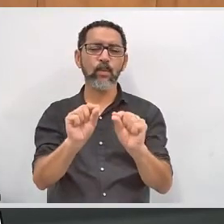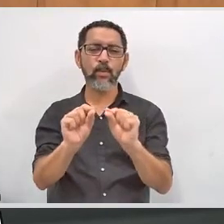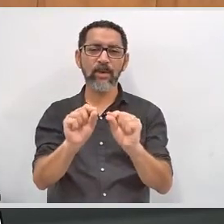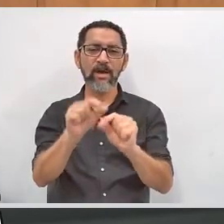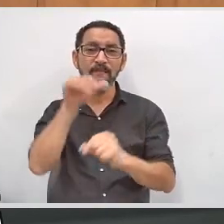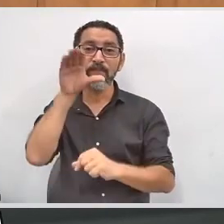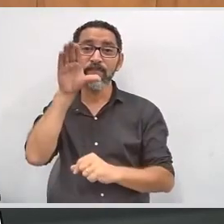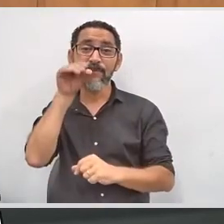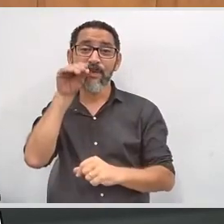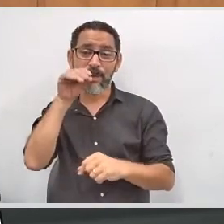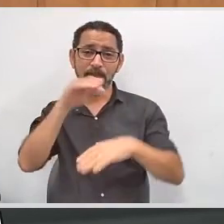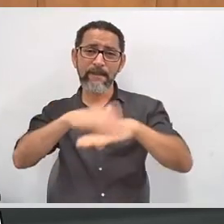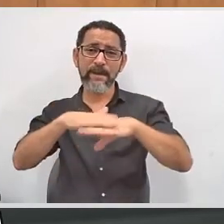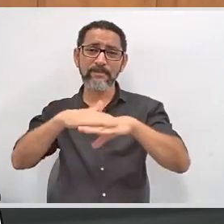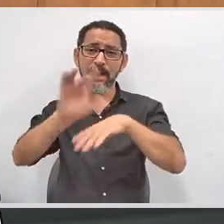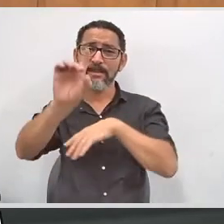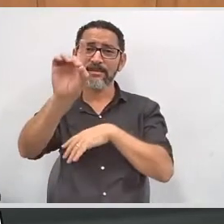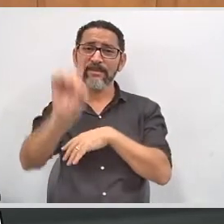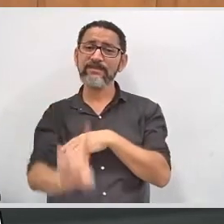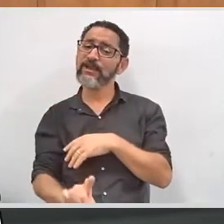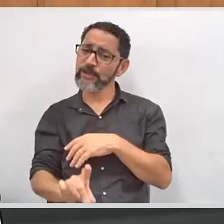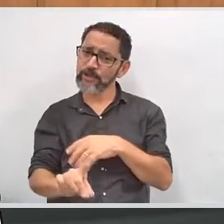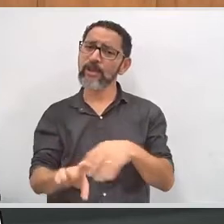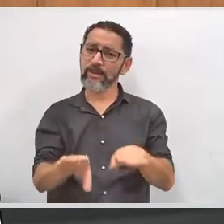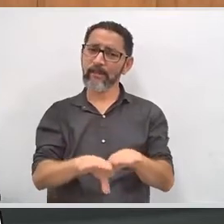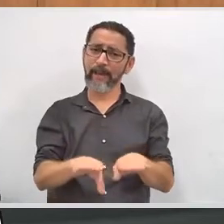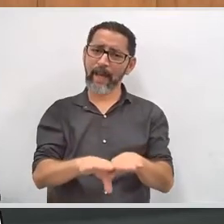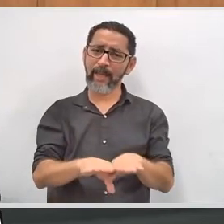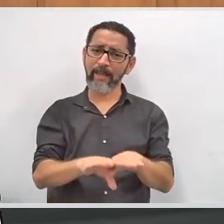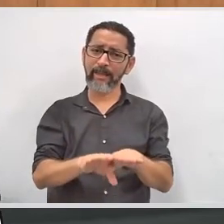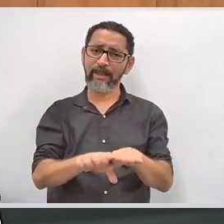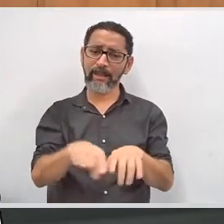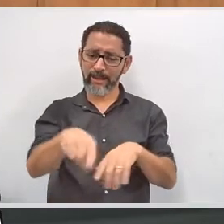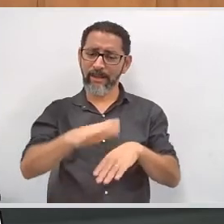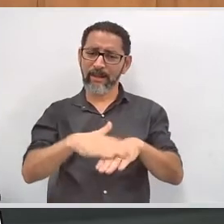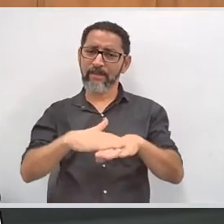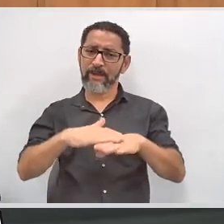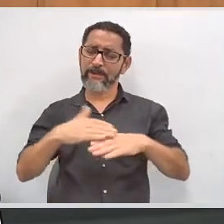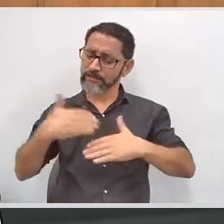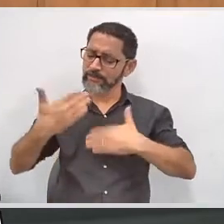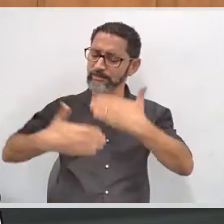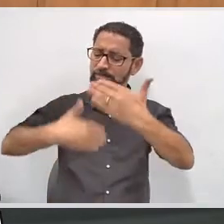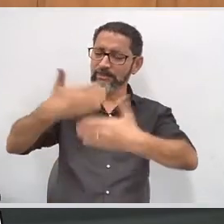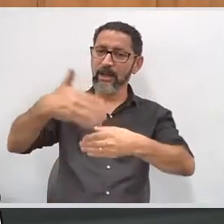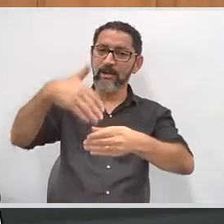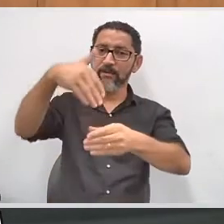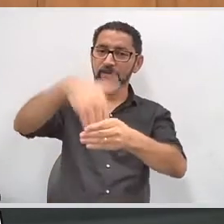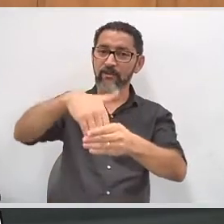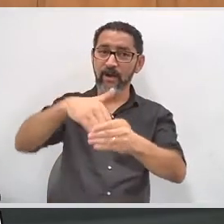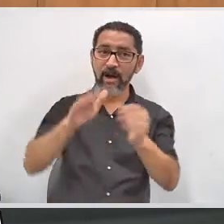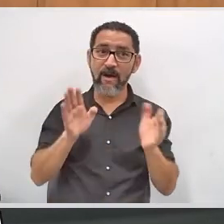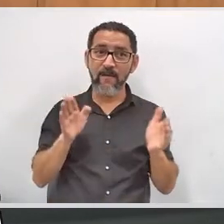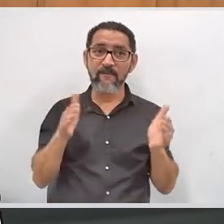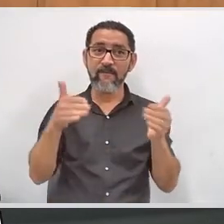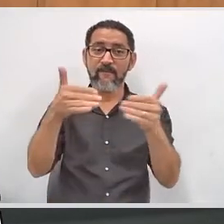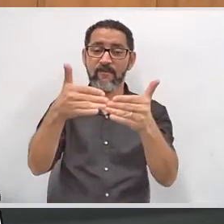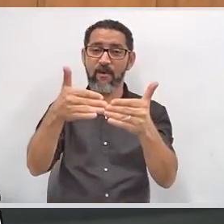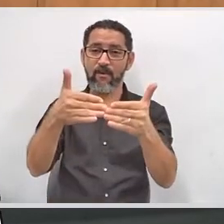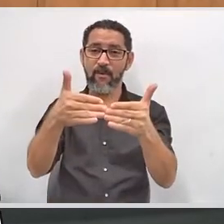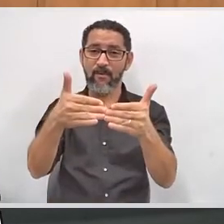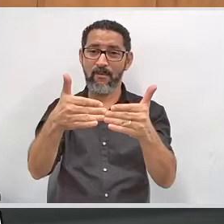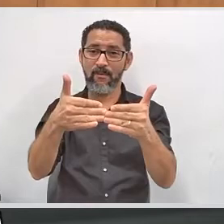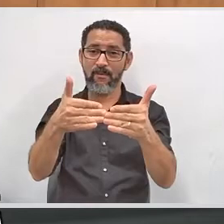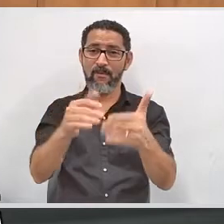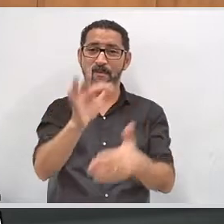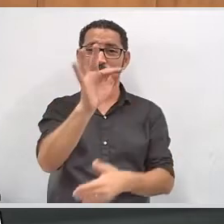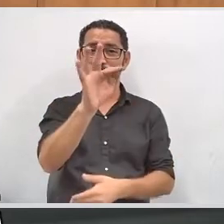o que tem impacto positivo direto na qualidade do atendimento prestado ao eleitor, em especial ao eleitor deficiente. Isso é realmente